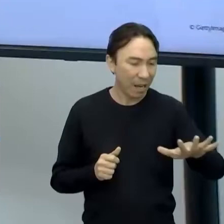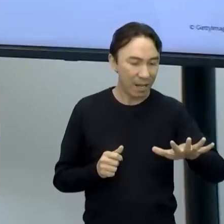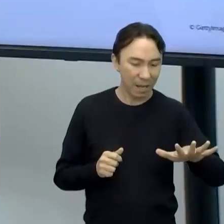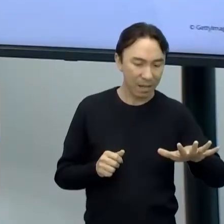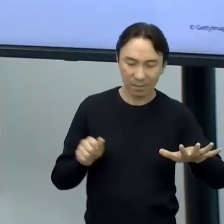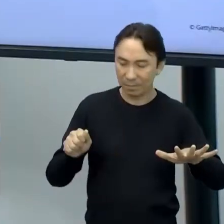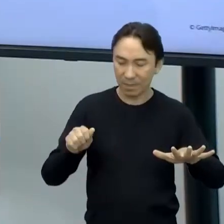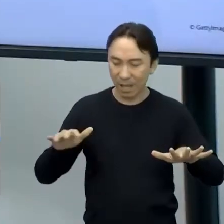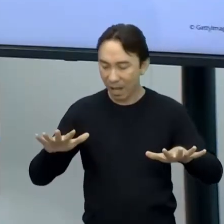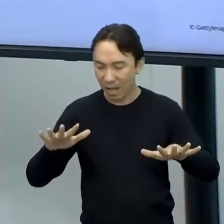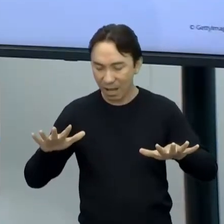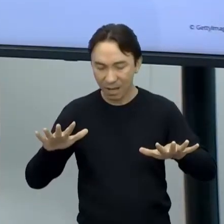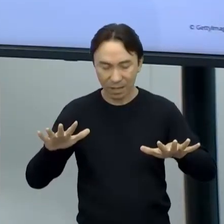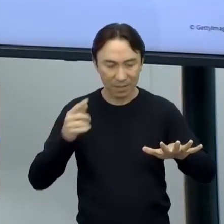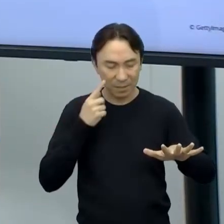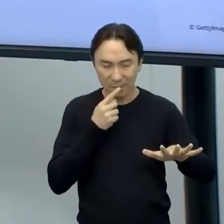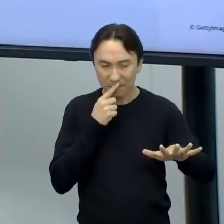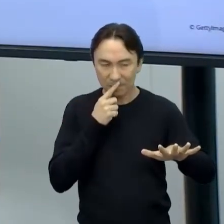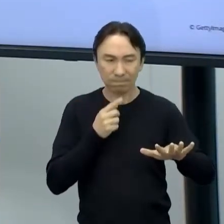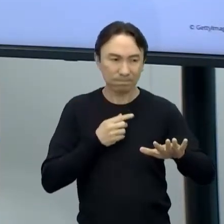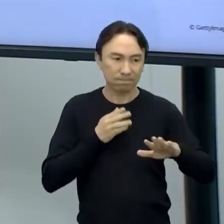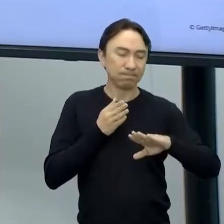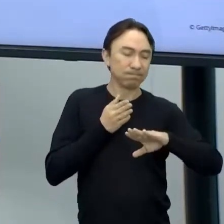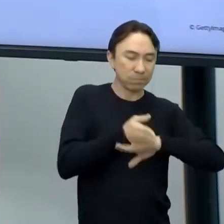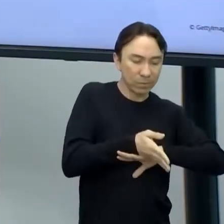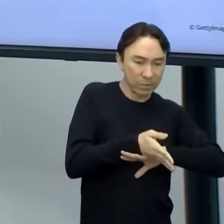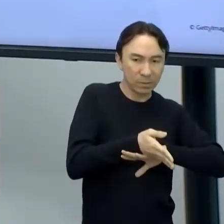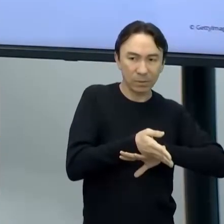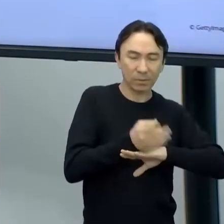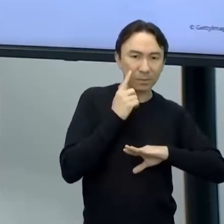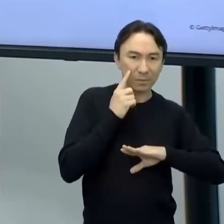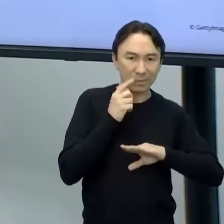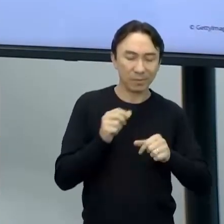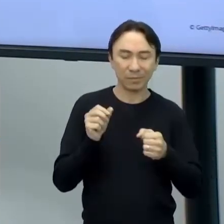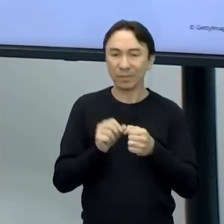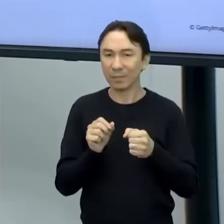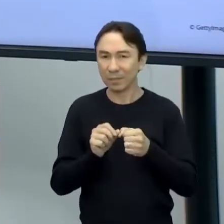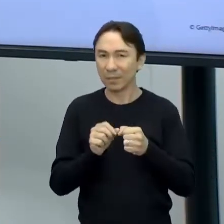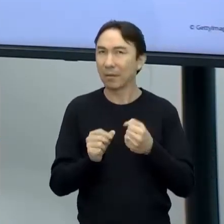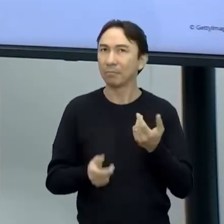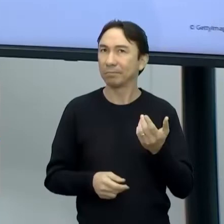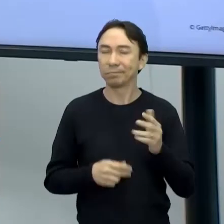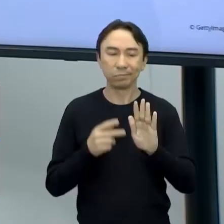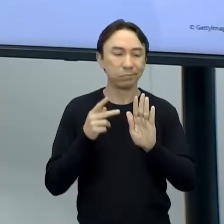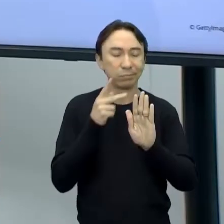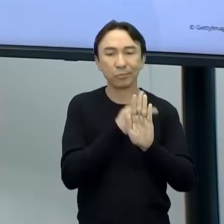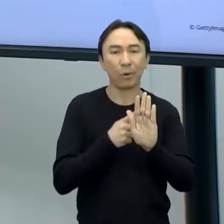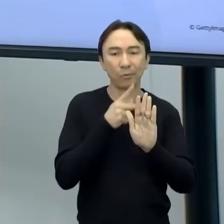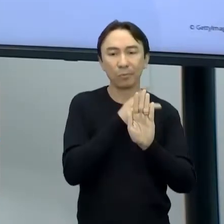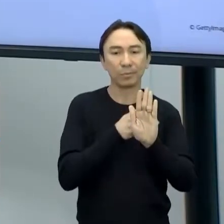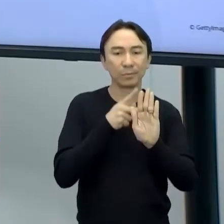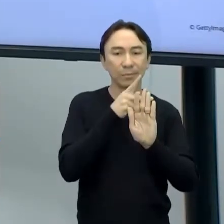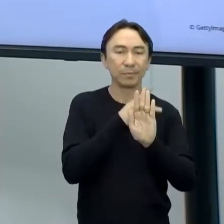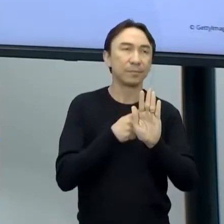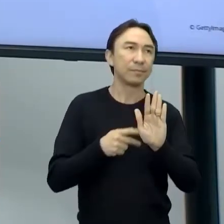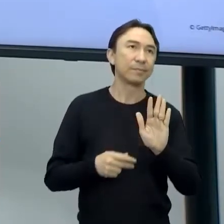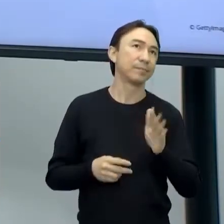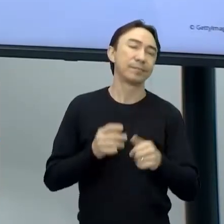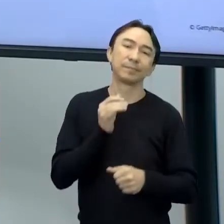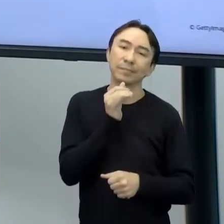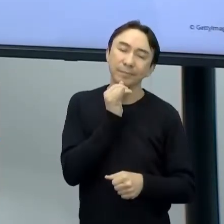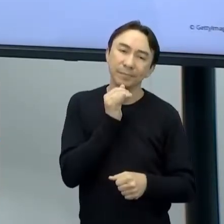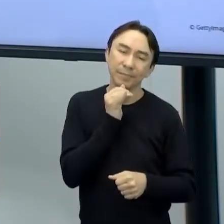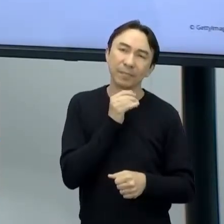fazer o nosso protótipo? Eu vou, sei lá, de repente, uma